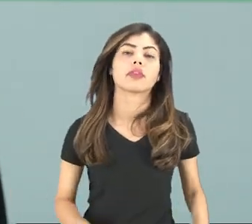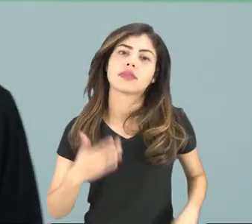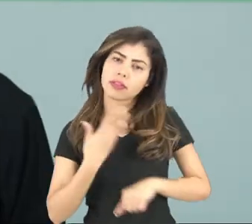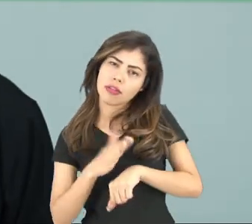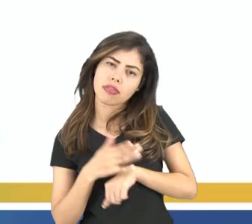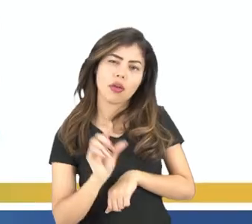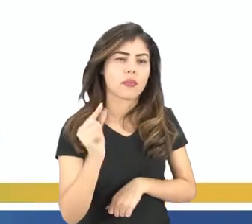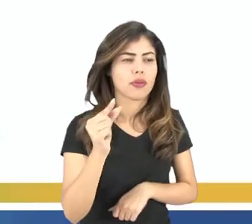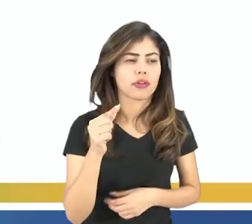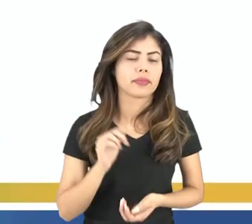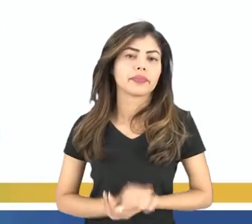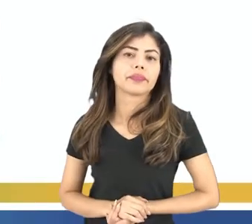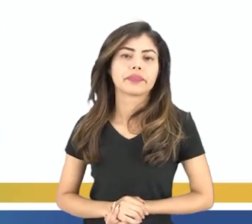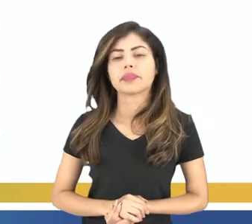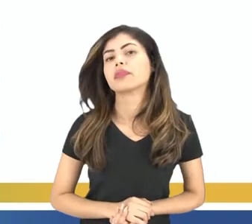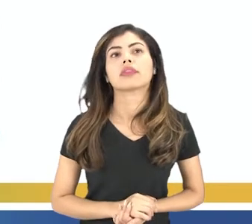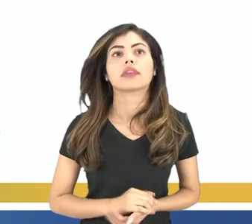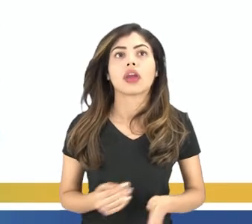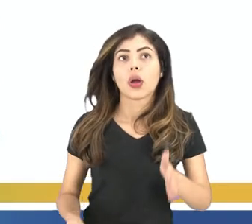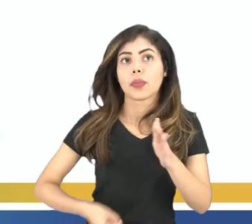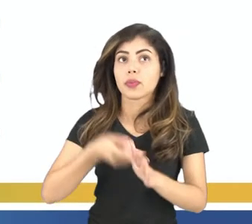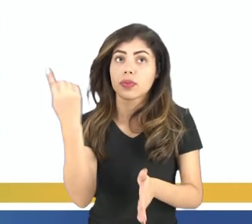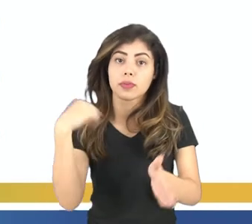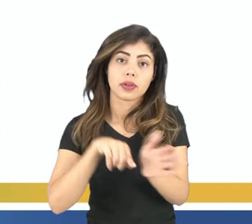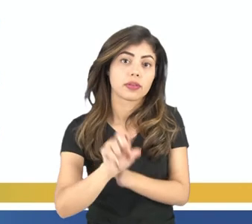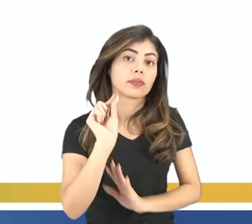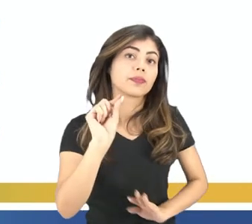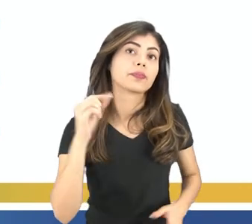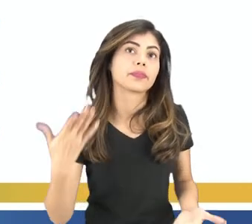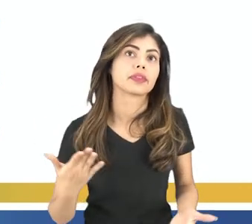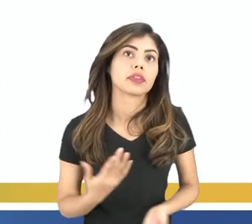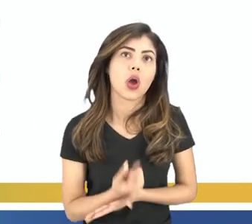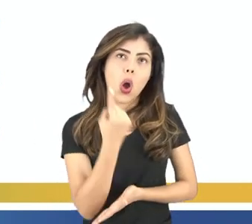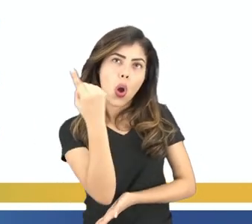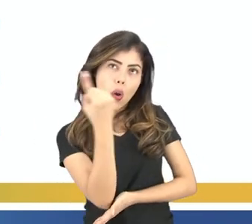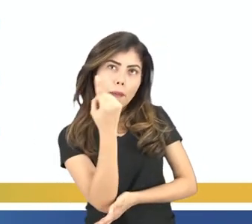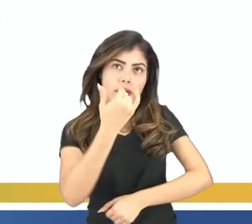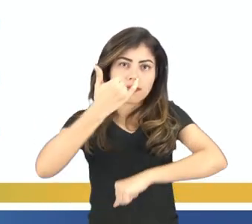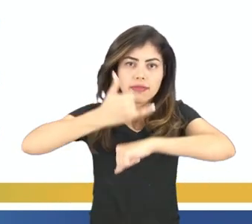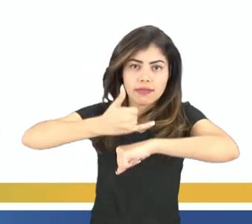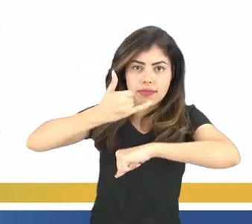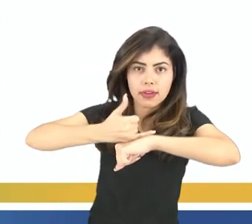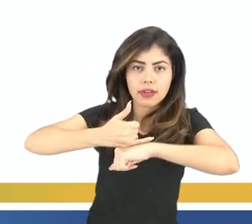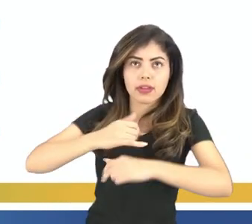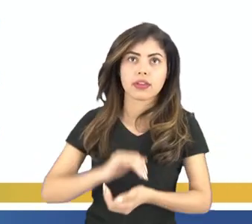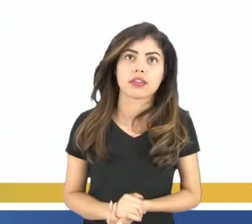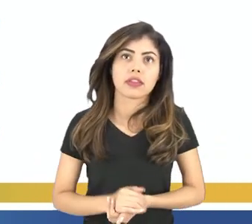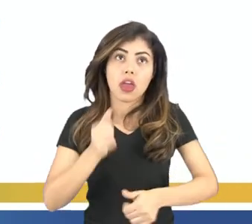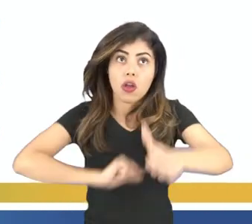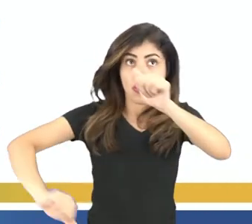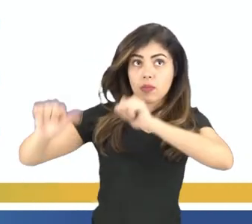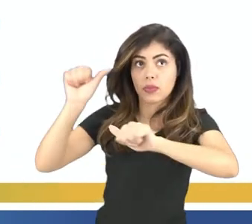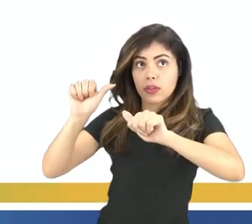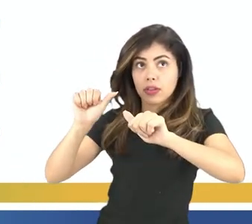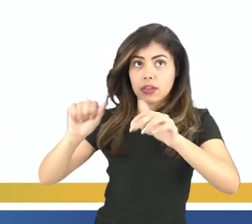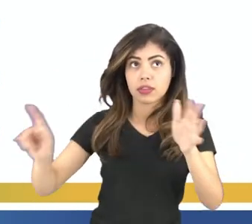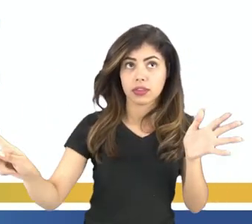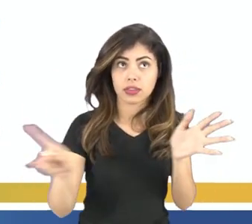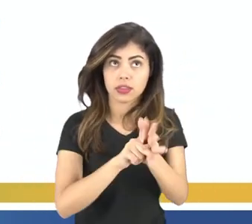registrar um pouco? A primeira questão diz o seguinte, um pedaço de ferro é posto